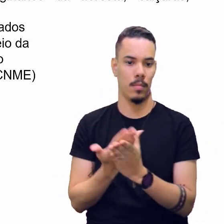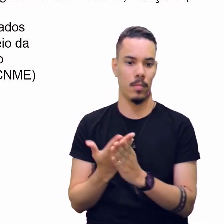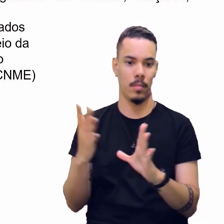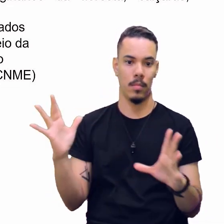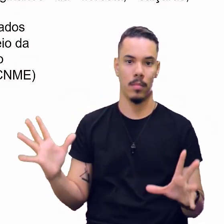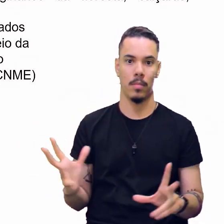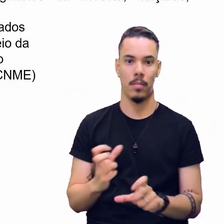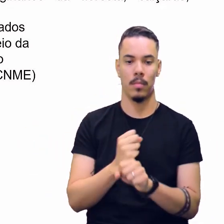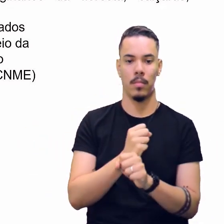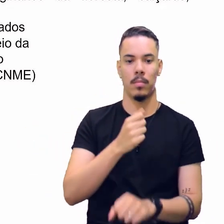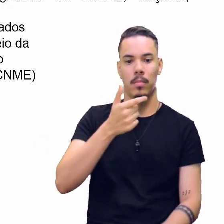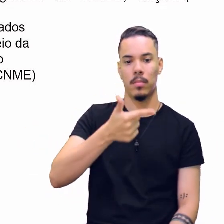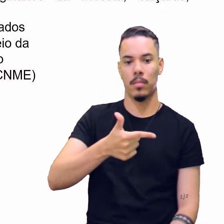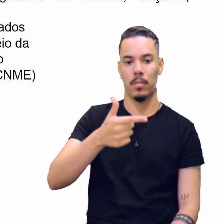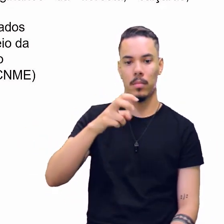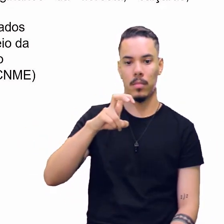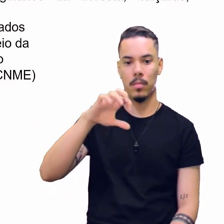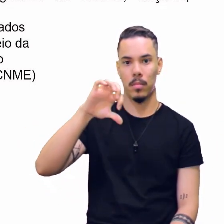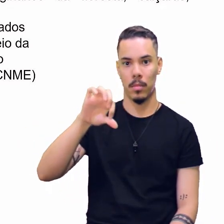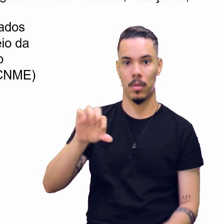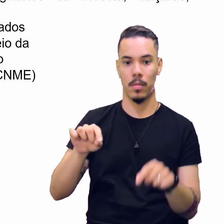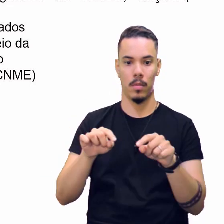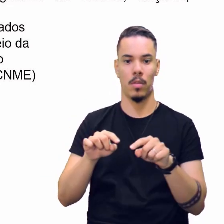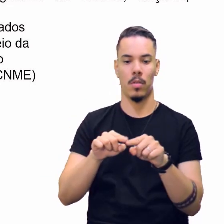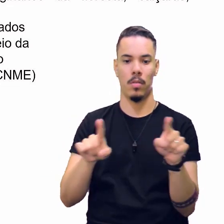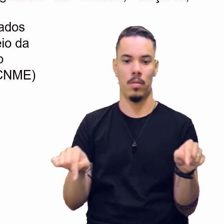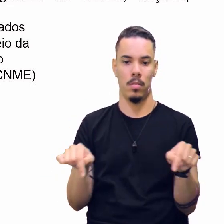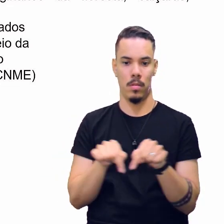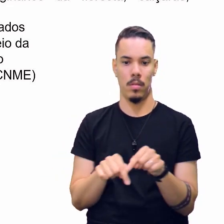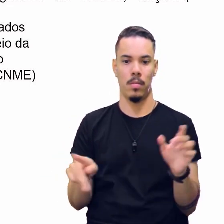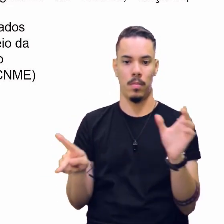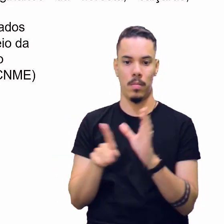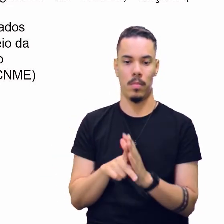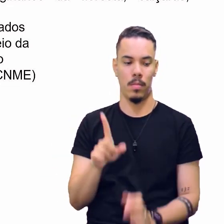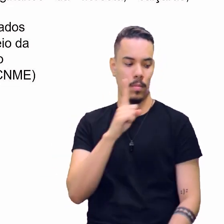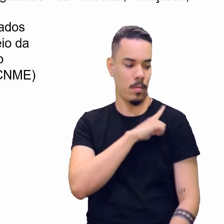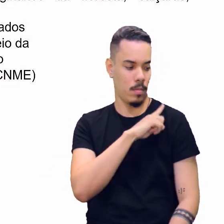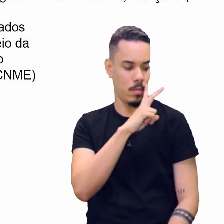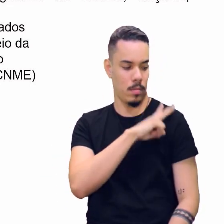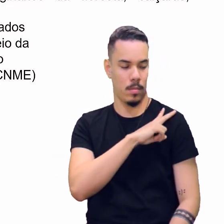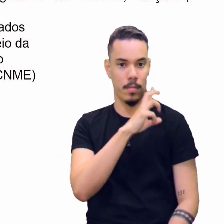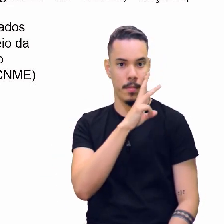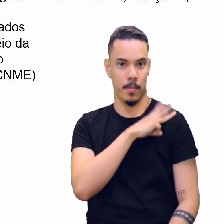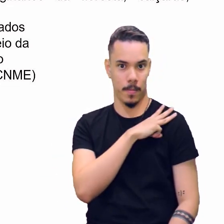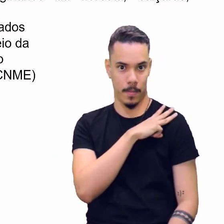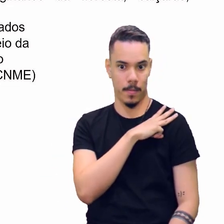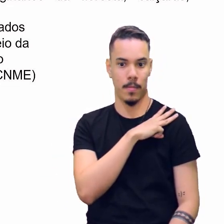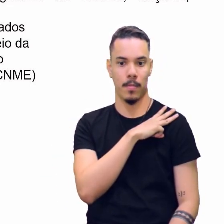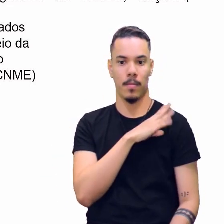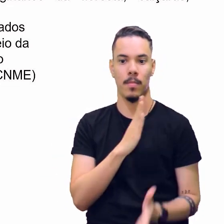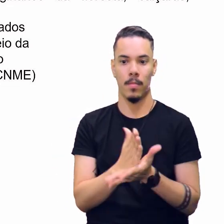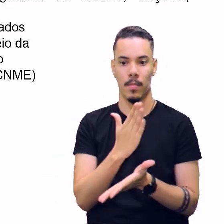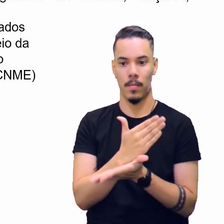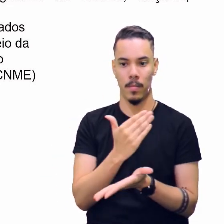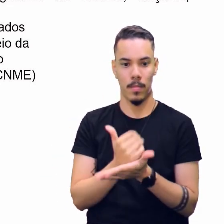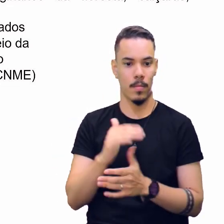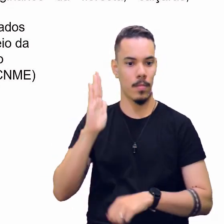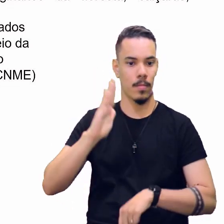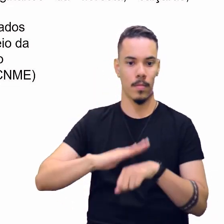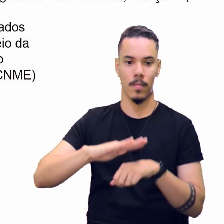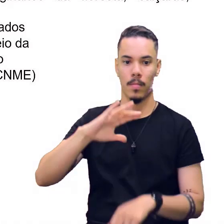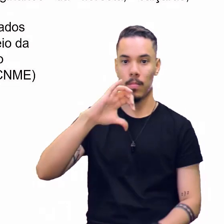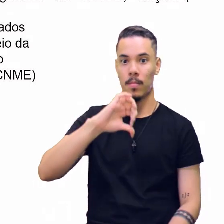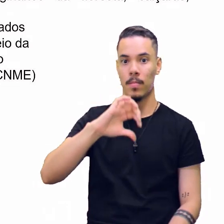totalizando 259 turmas de primeiro, segundo e terceiro ano, distribuído em